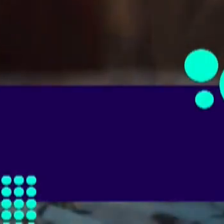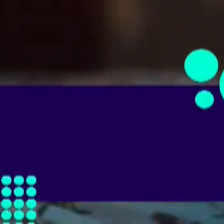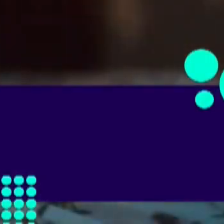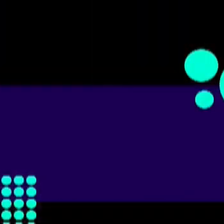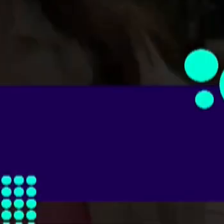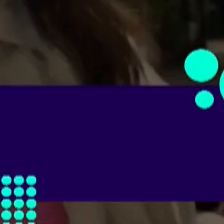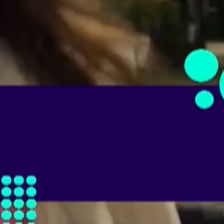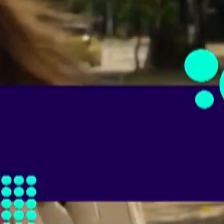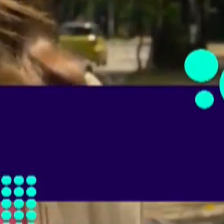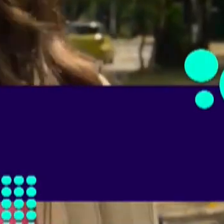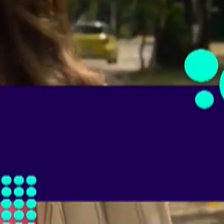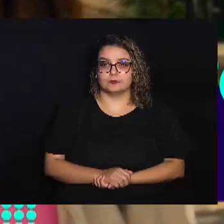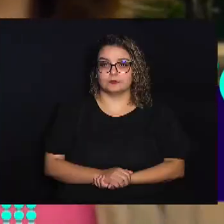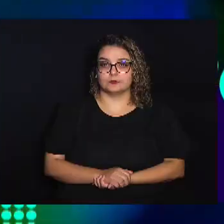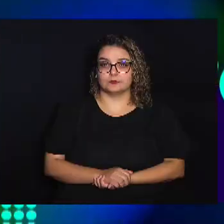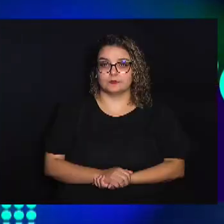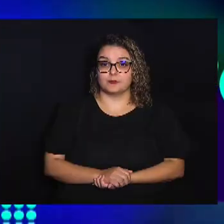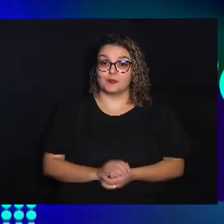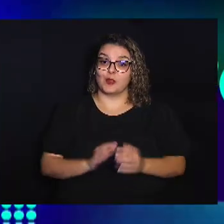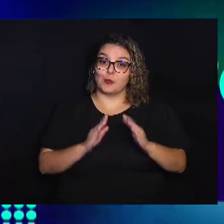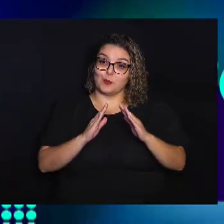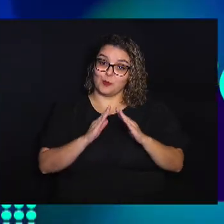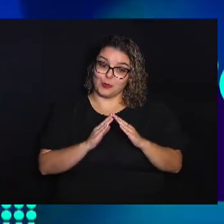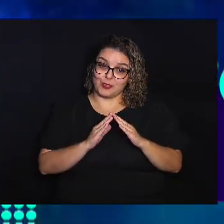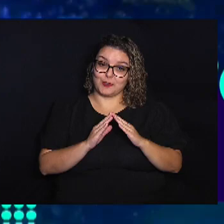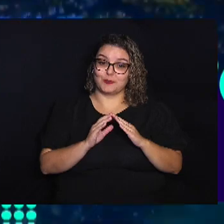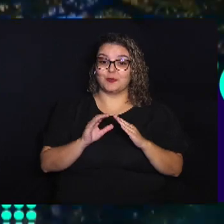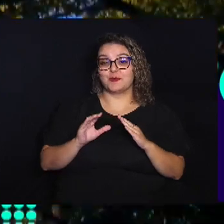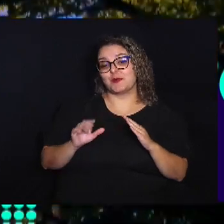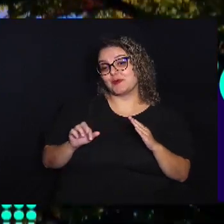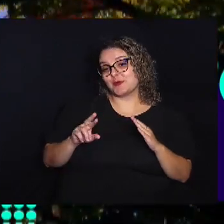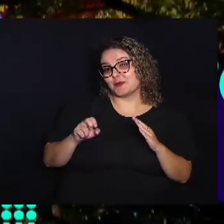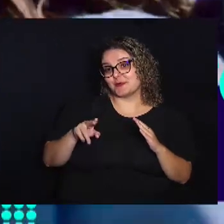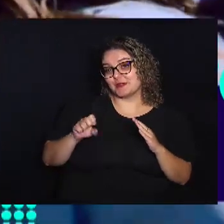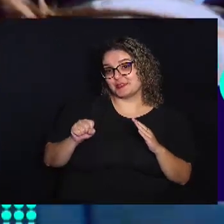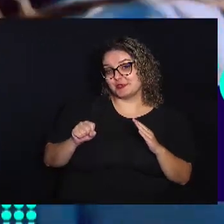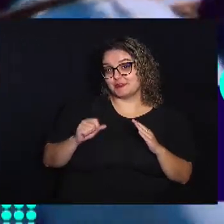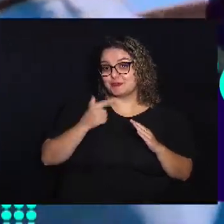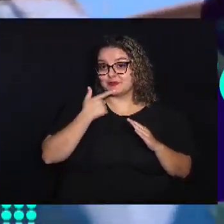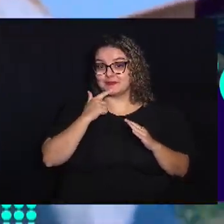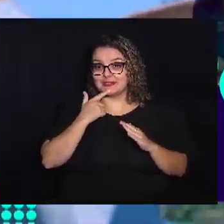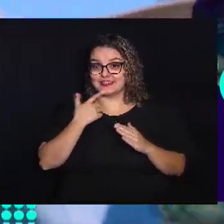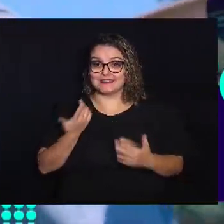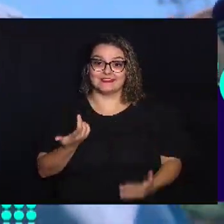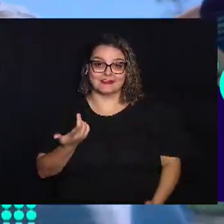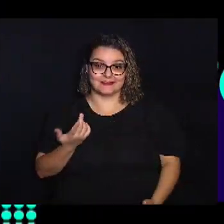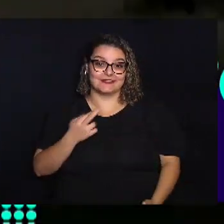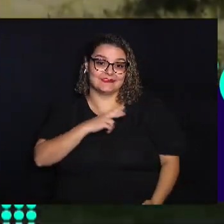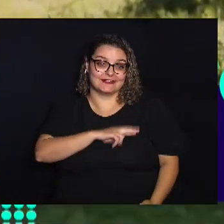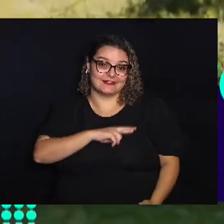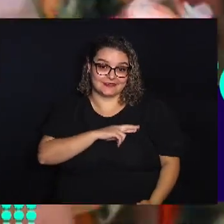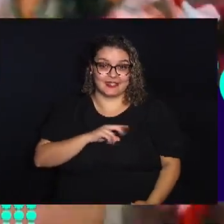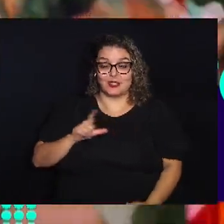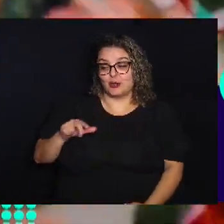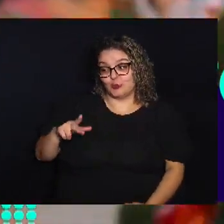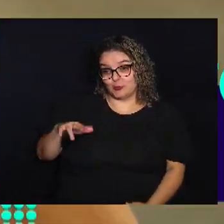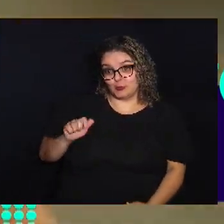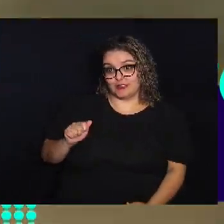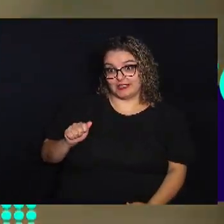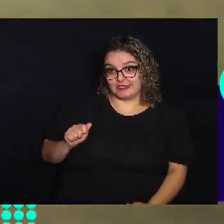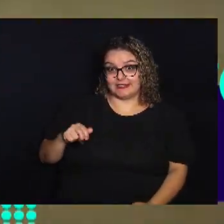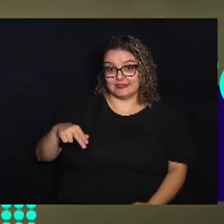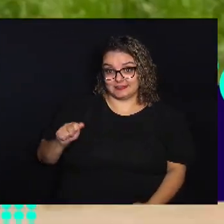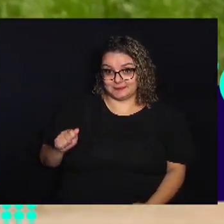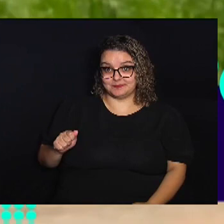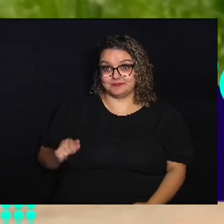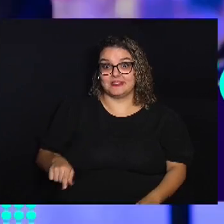Morando com O Crush É uma Hilariante Comédia Romântica Que narra As atribulações De Luana E Hugo Dois